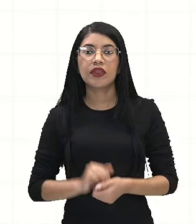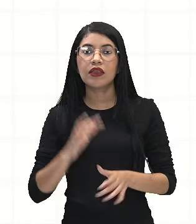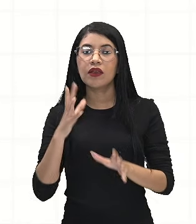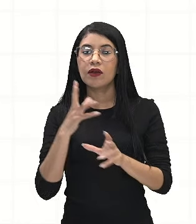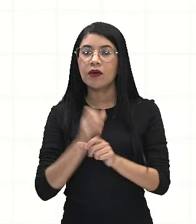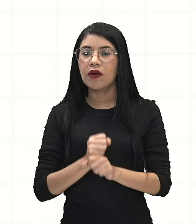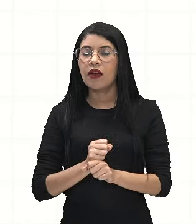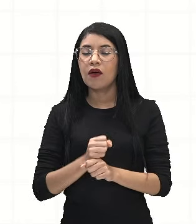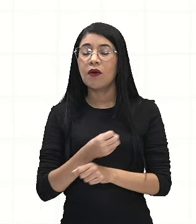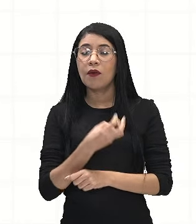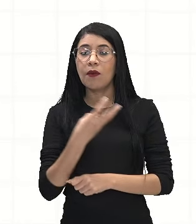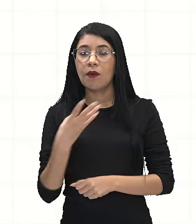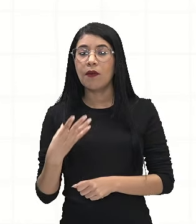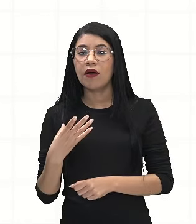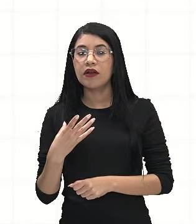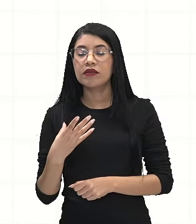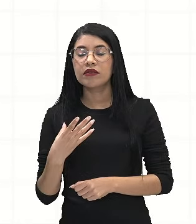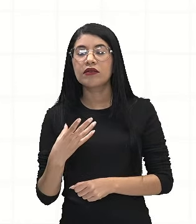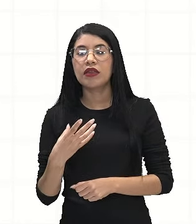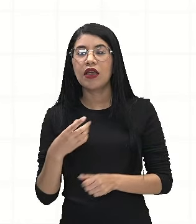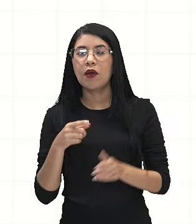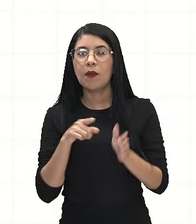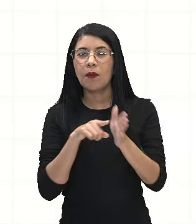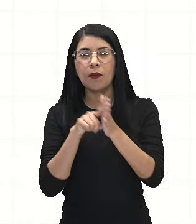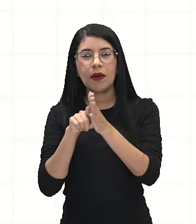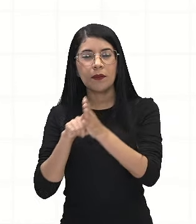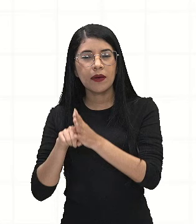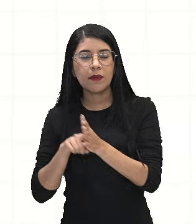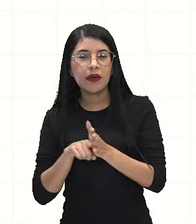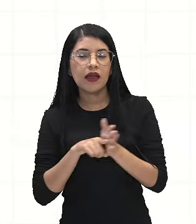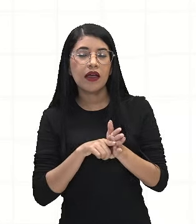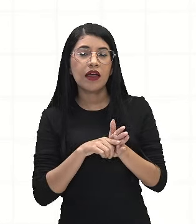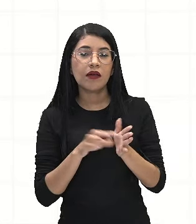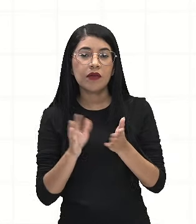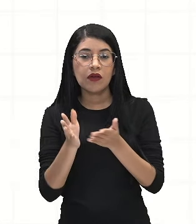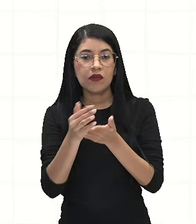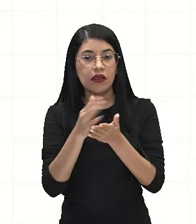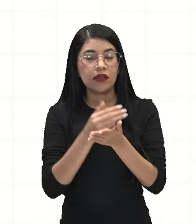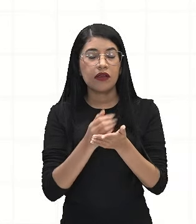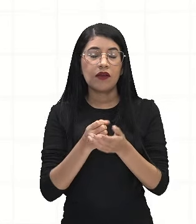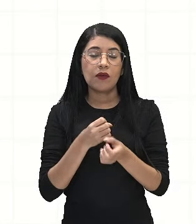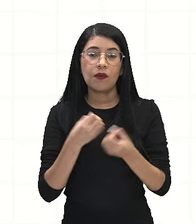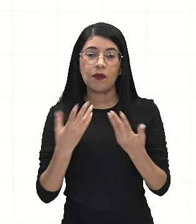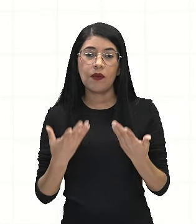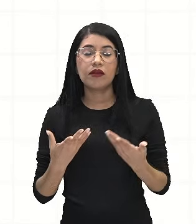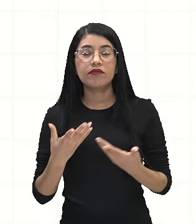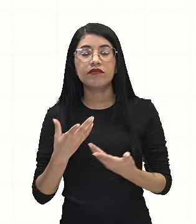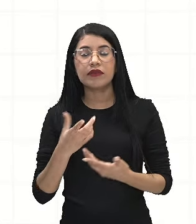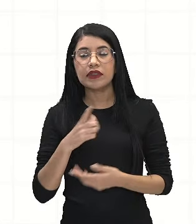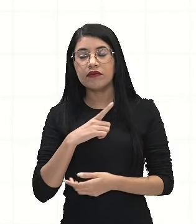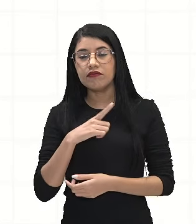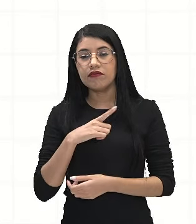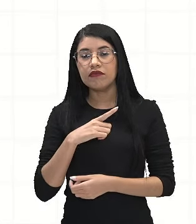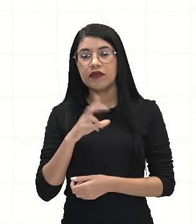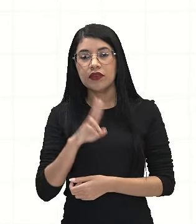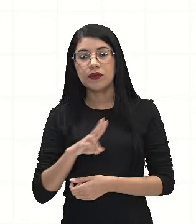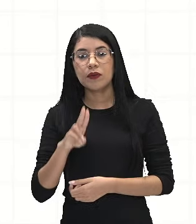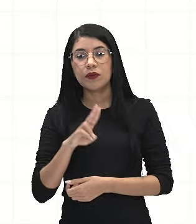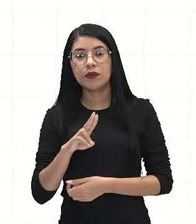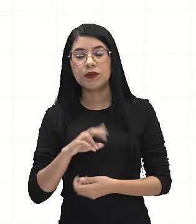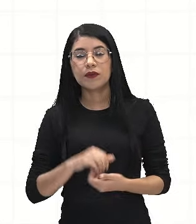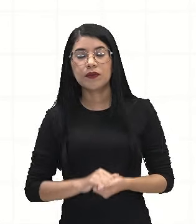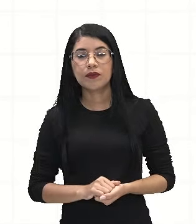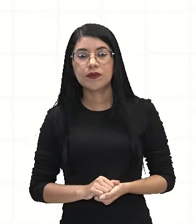Quantas pessoas eu analisei para descobrir que 70 são usuários do perfume B? Quantas